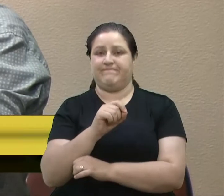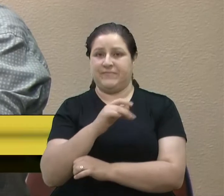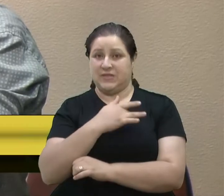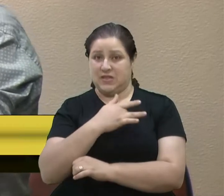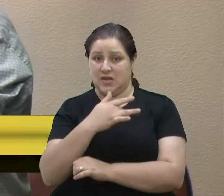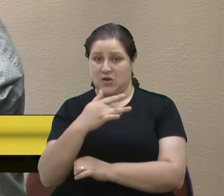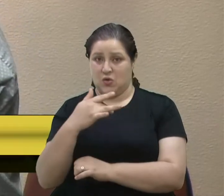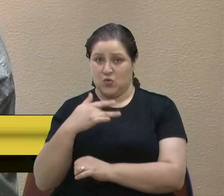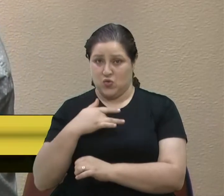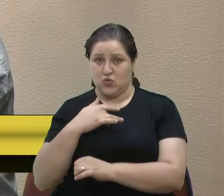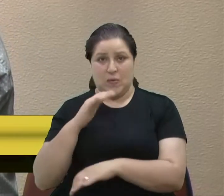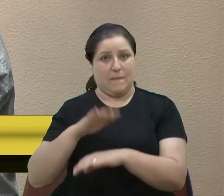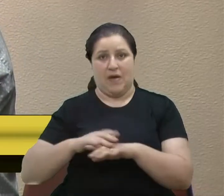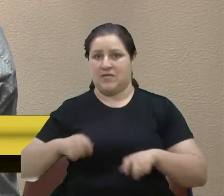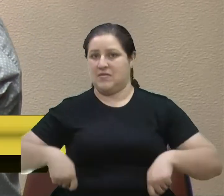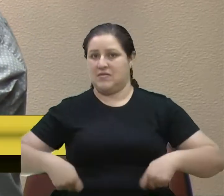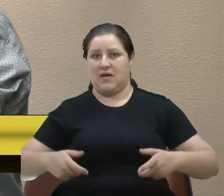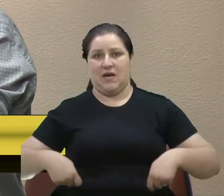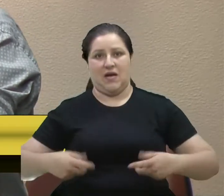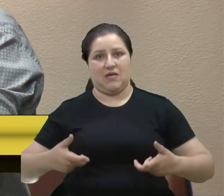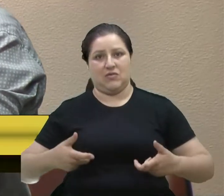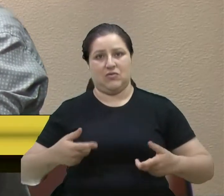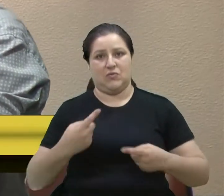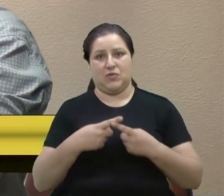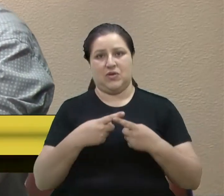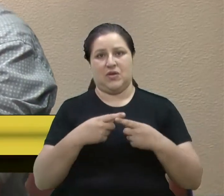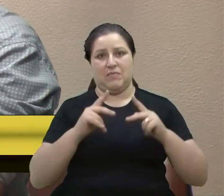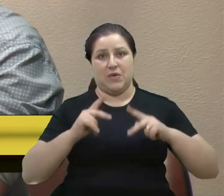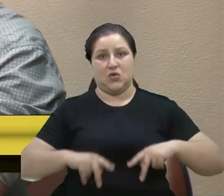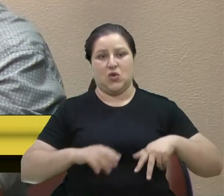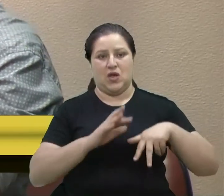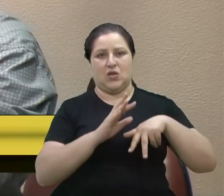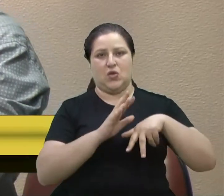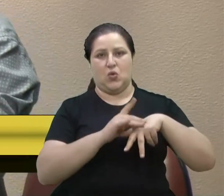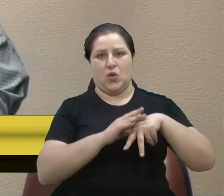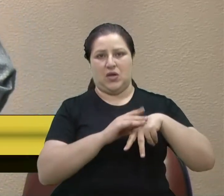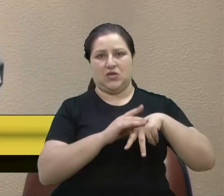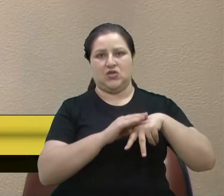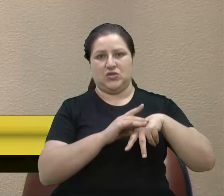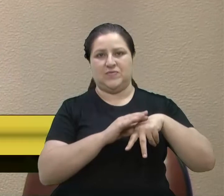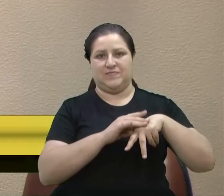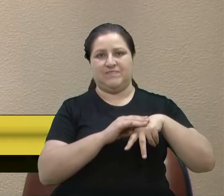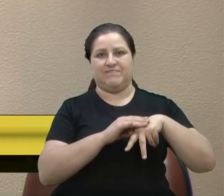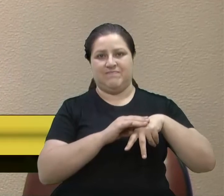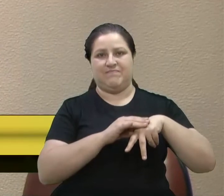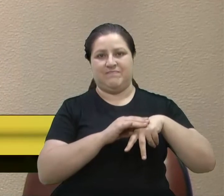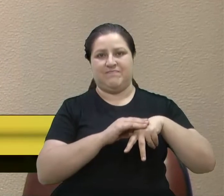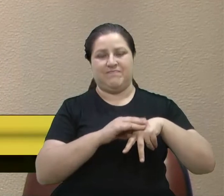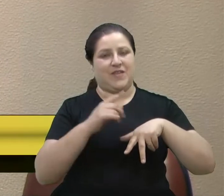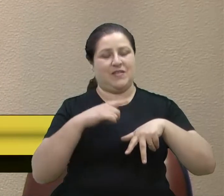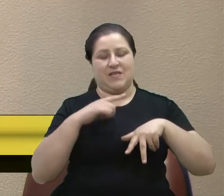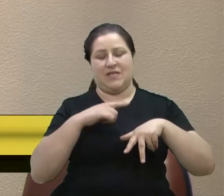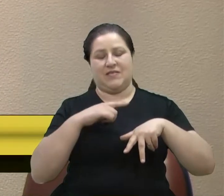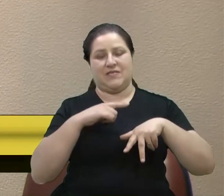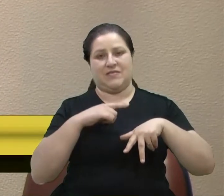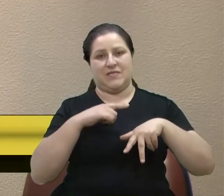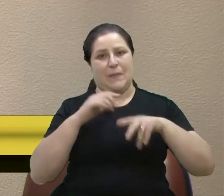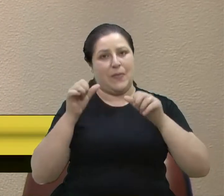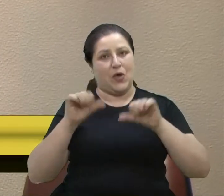um gasto maior ainda. Acho interessante nós valorizarmos essa questão.